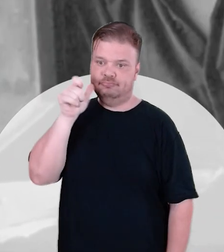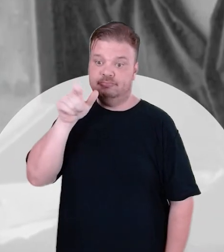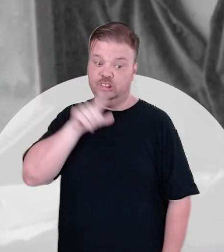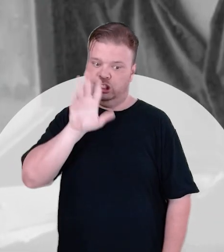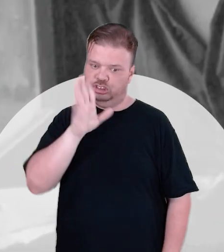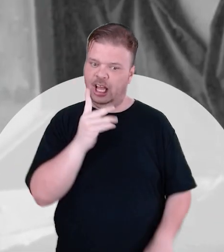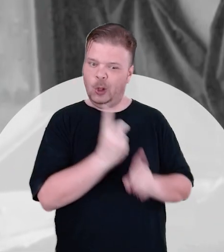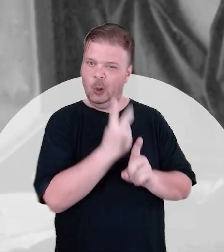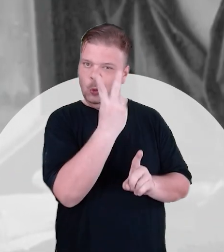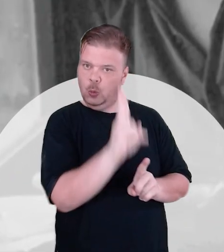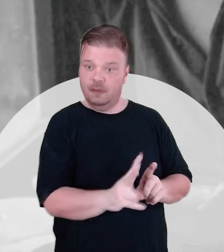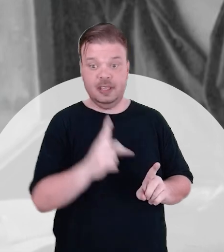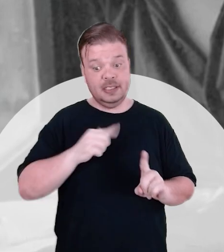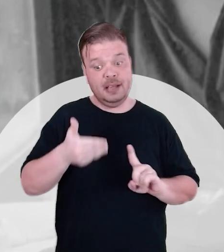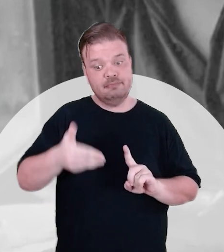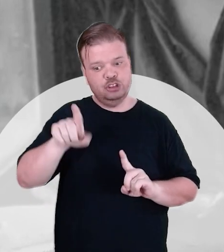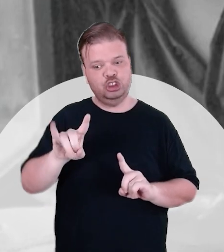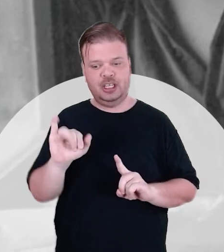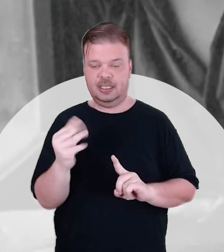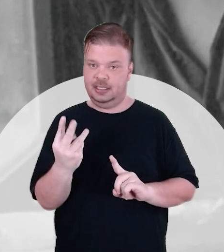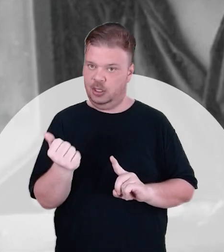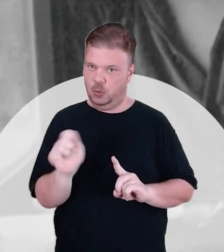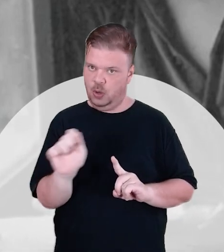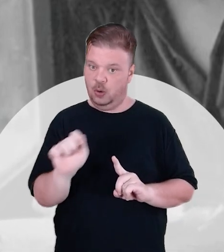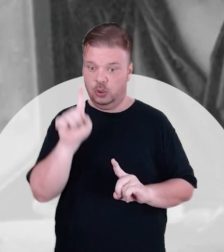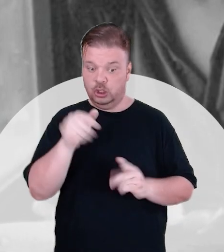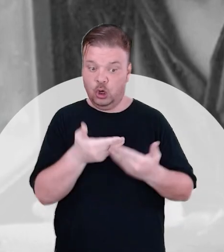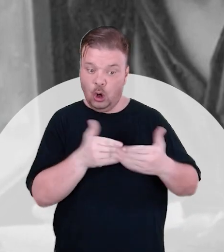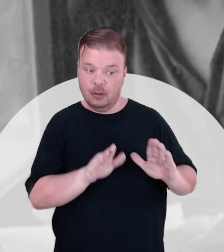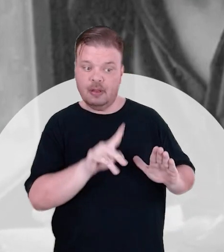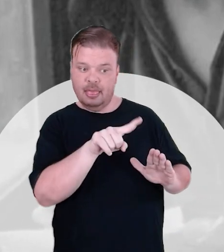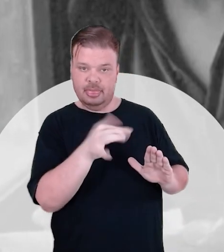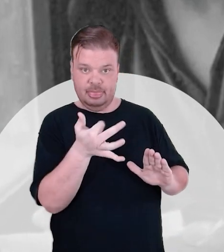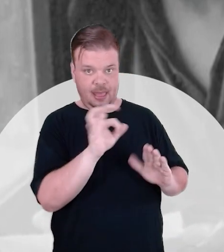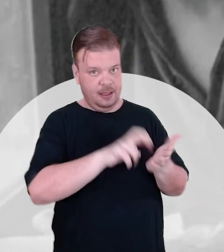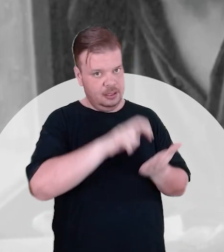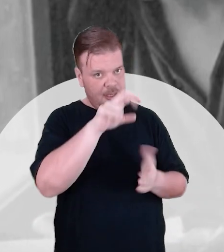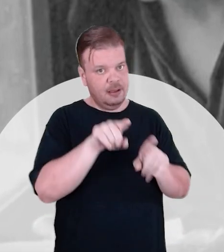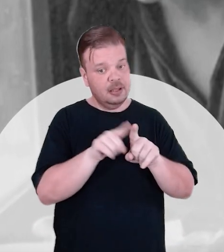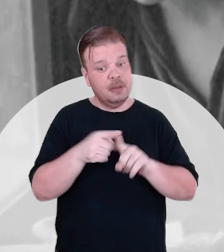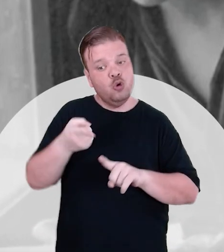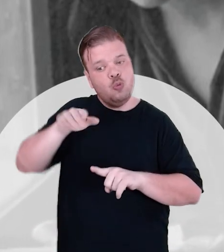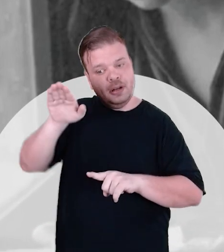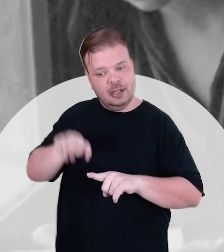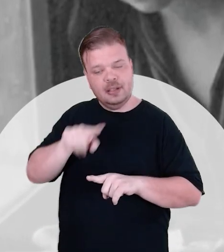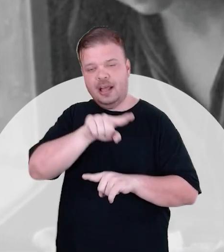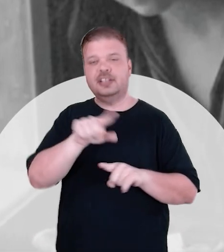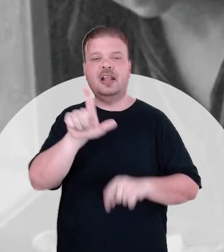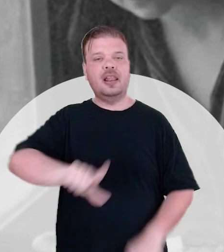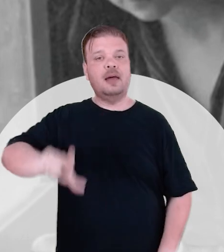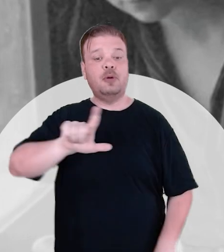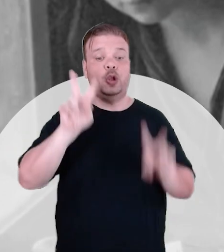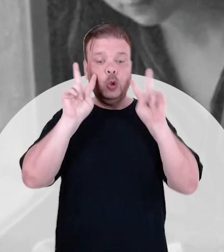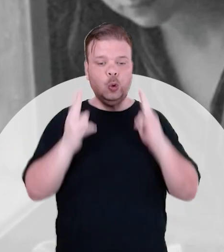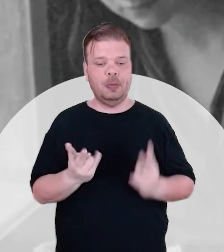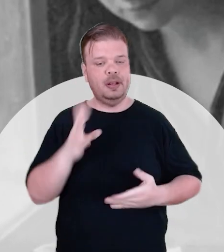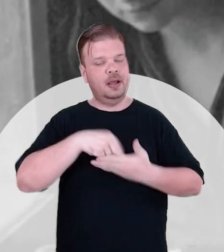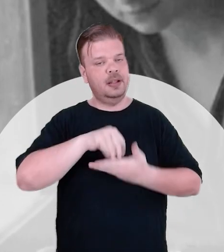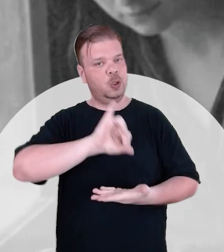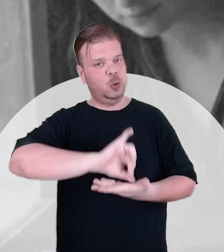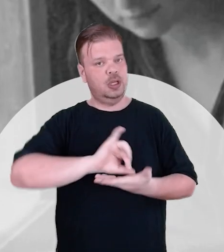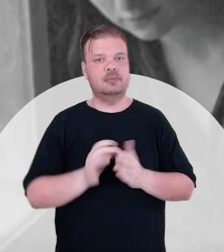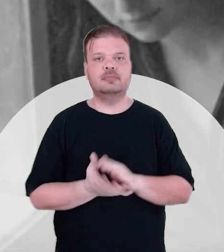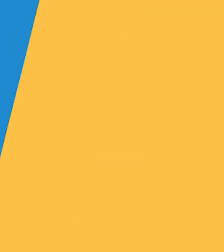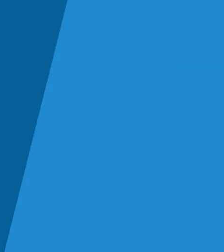encontros já rolaram e o próximo acontece no dia 31 de agosto, com sessões às 10h e às 13h, no Laboratório de